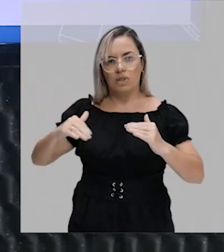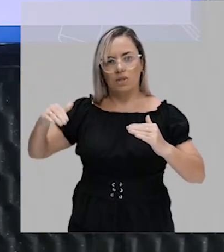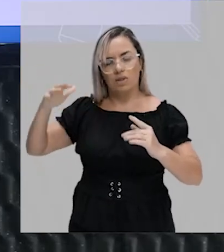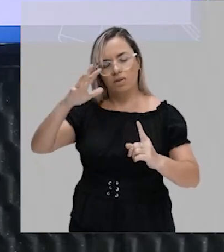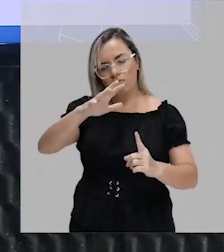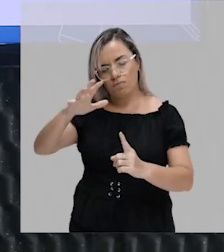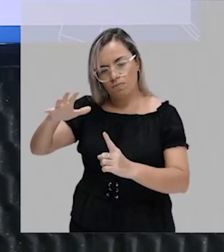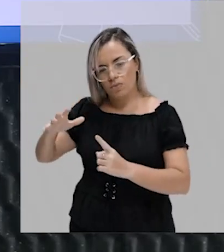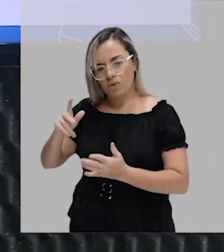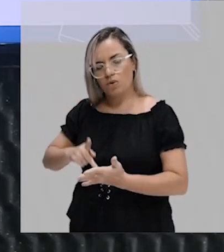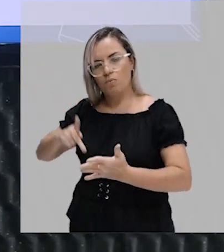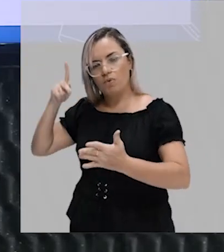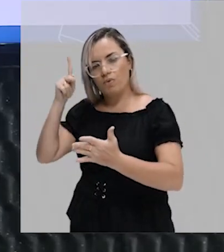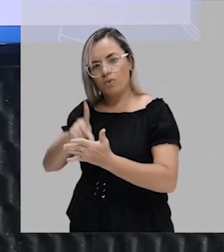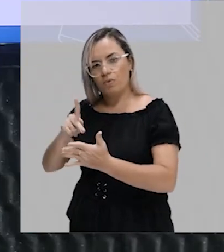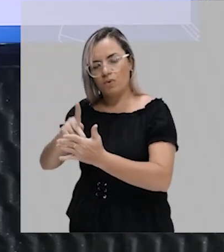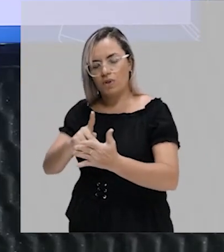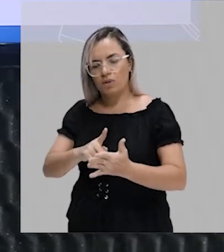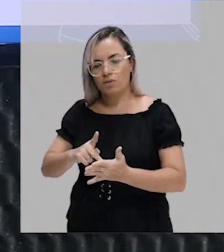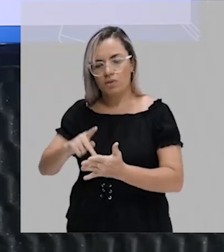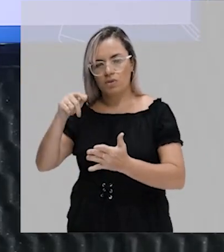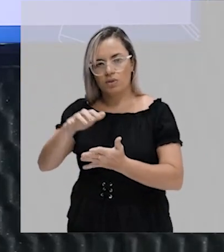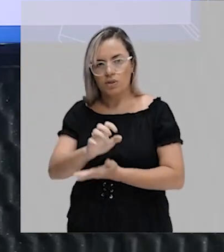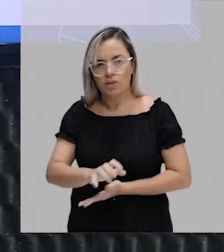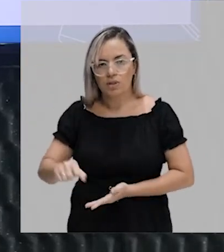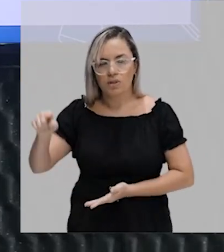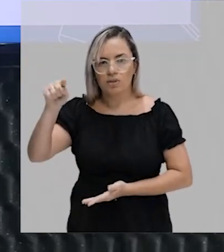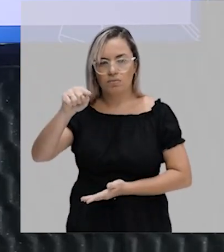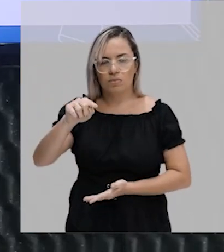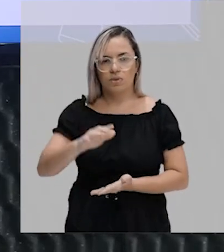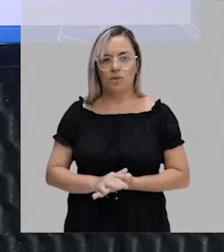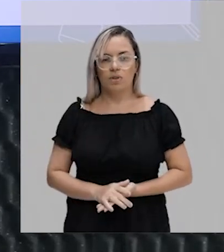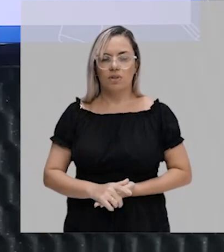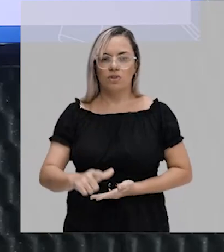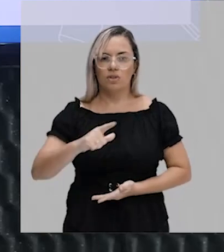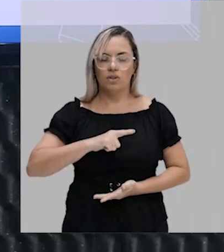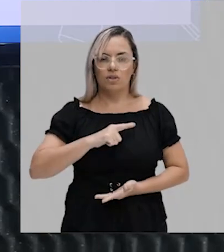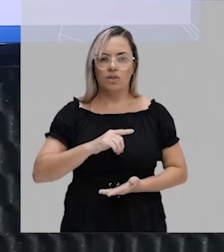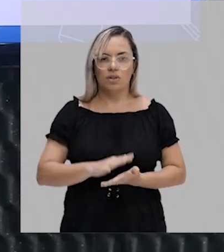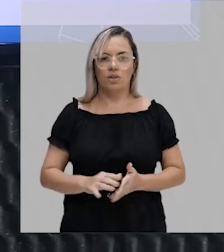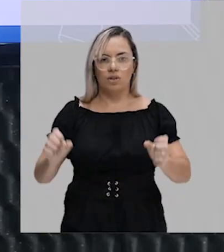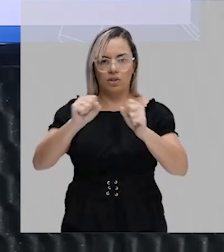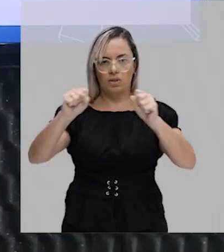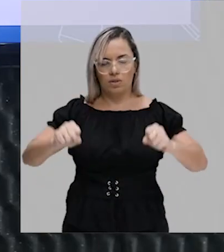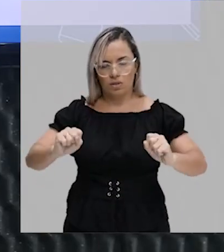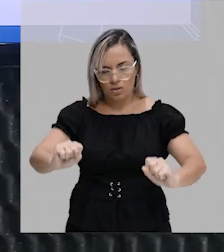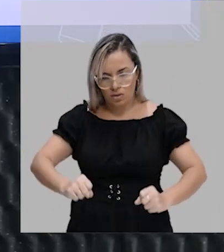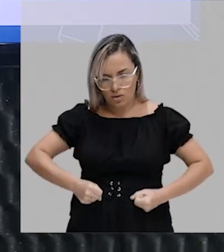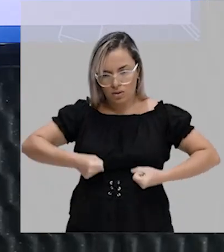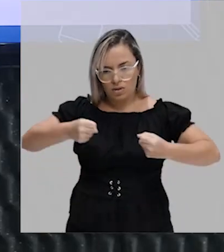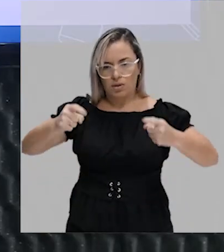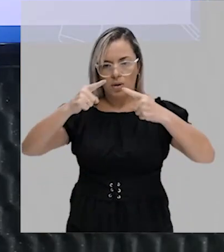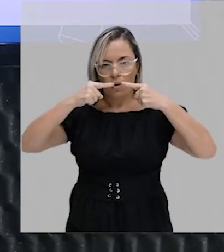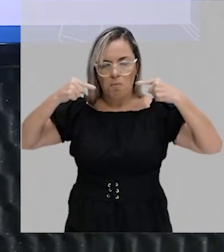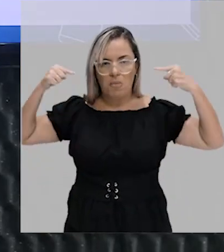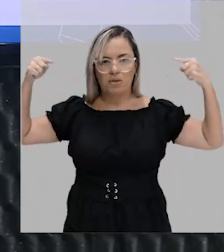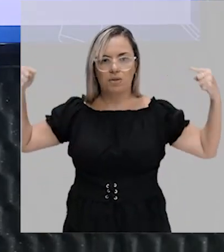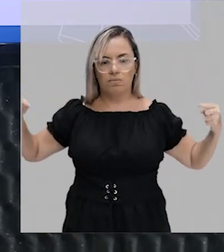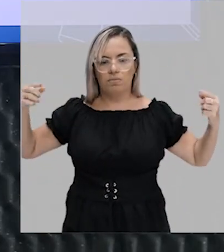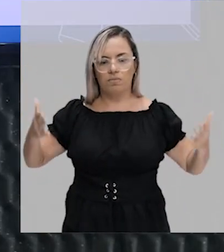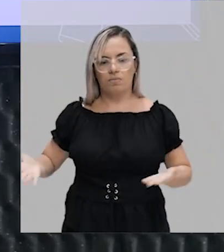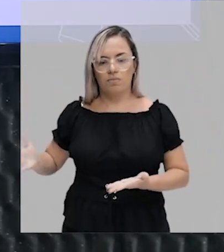também legitimada sob essa visão da existência do sistema de poder que é denominado patriarcado.